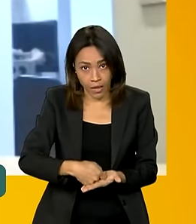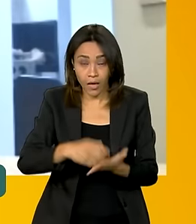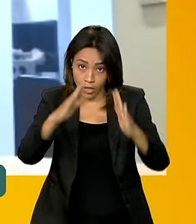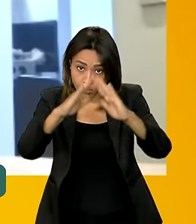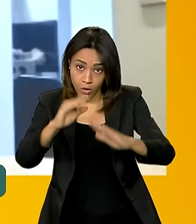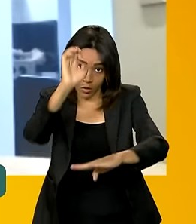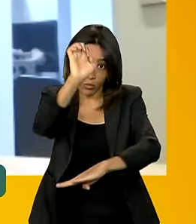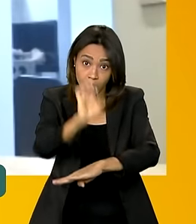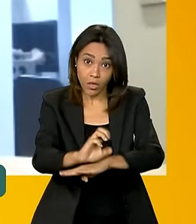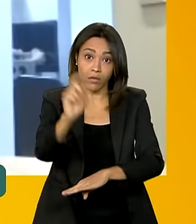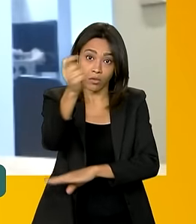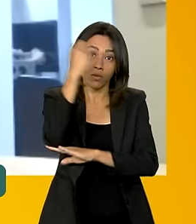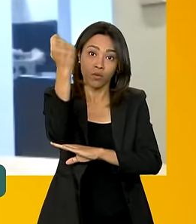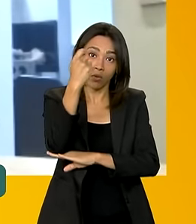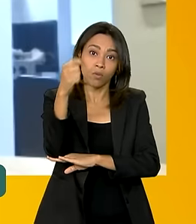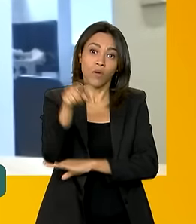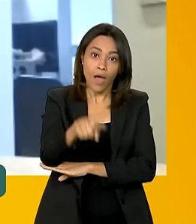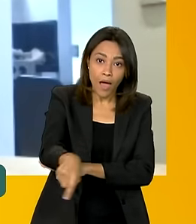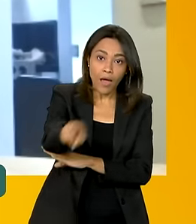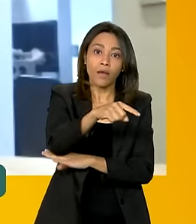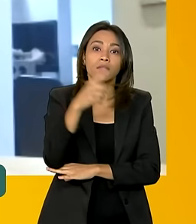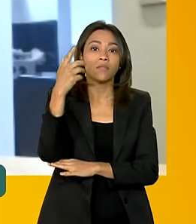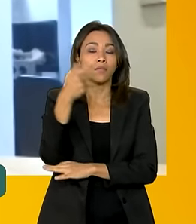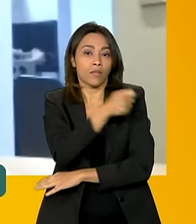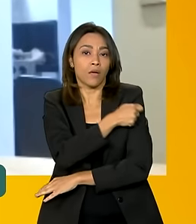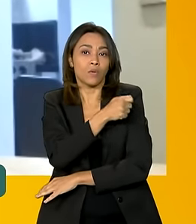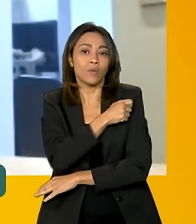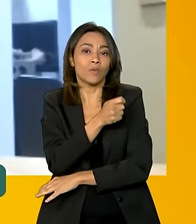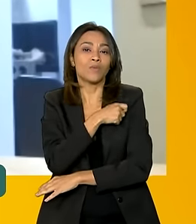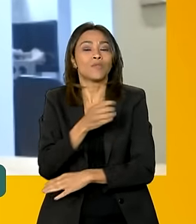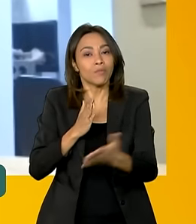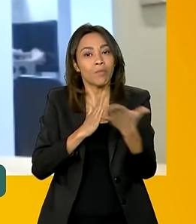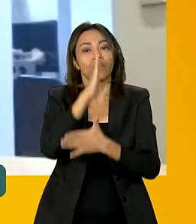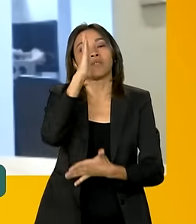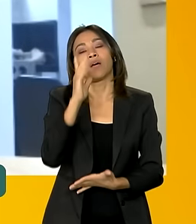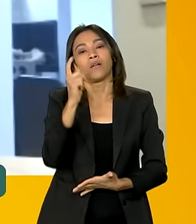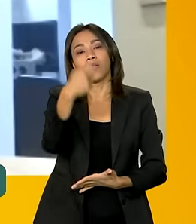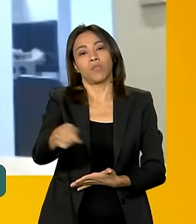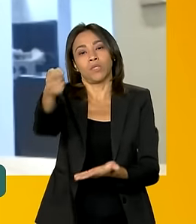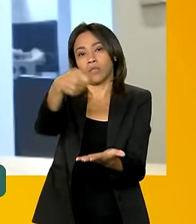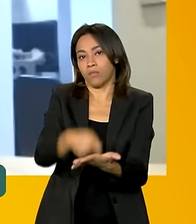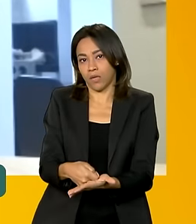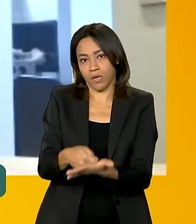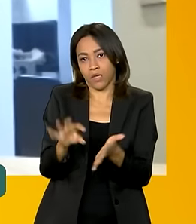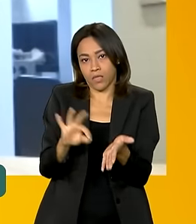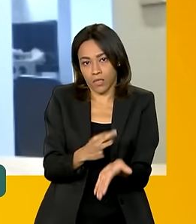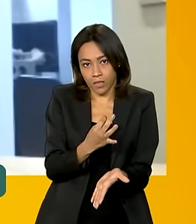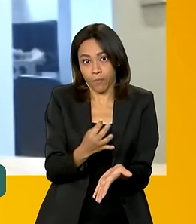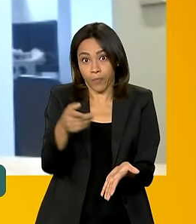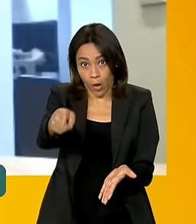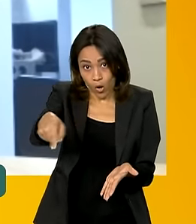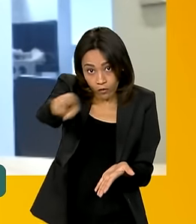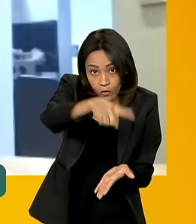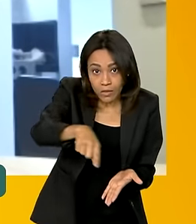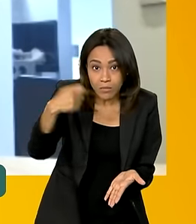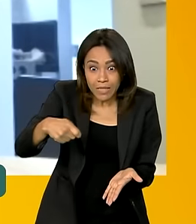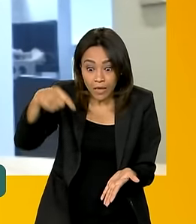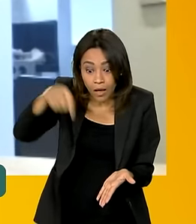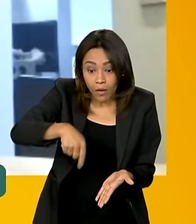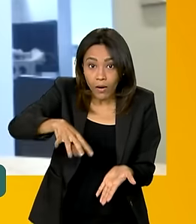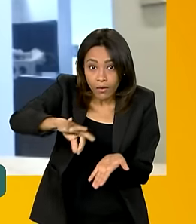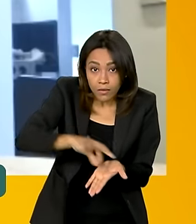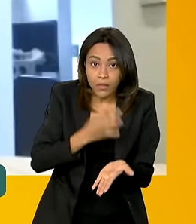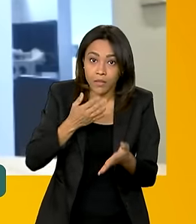do estado do Rio Grande do Sul, teve já a sua isenção aprovada. Deve entrar agora, né, para efetivar a inscrição,